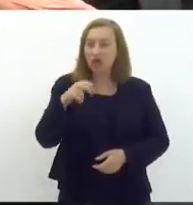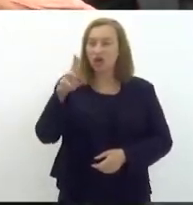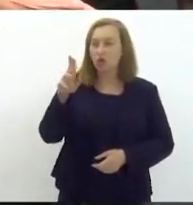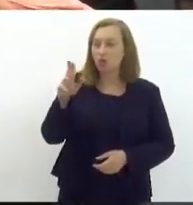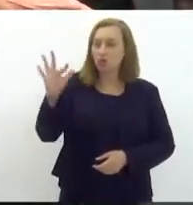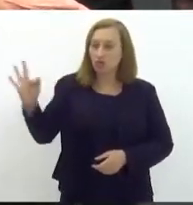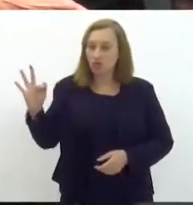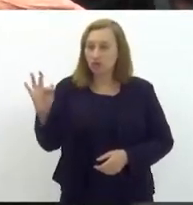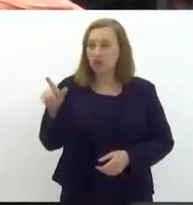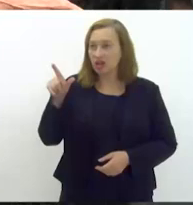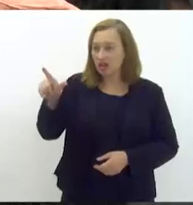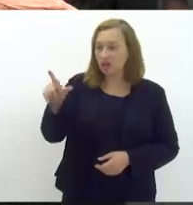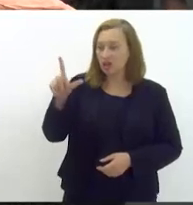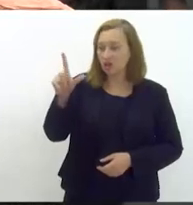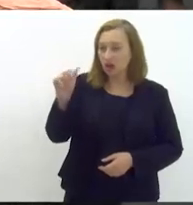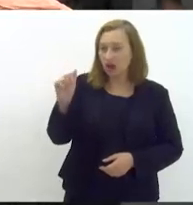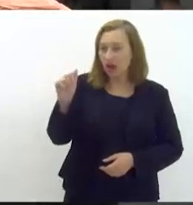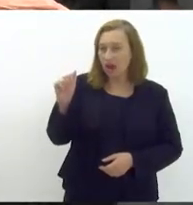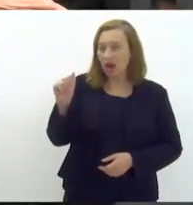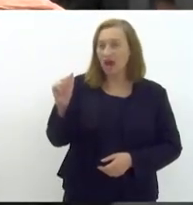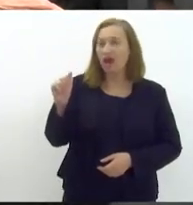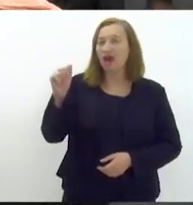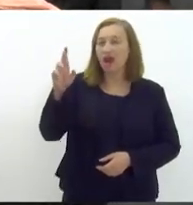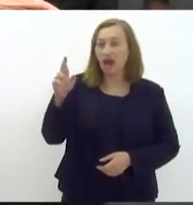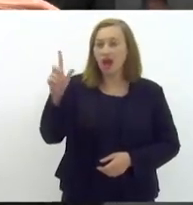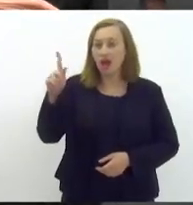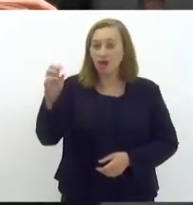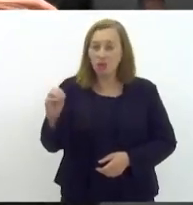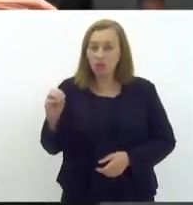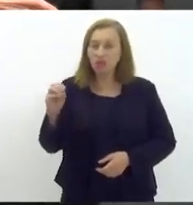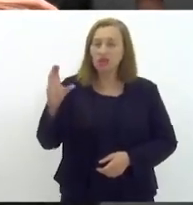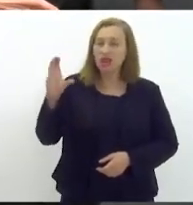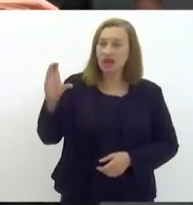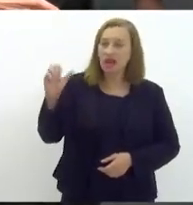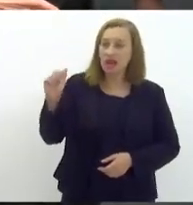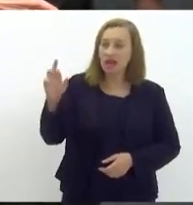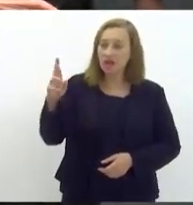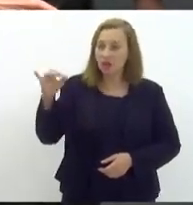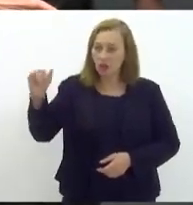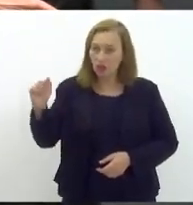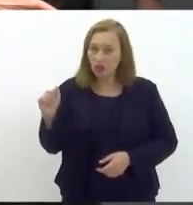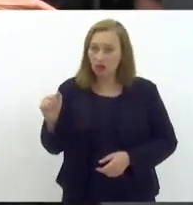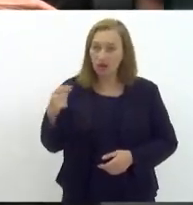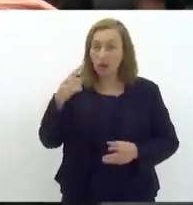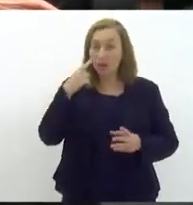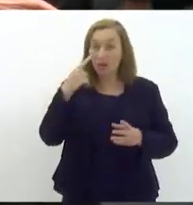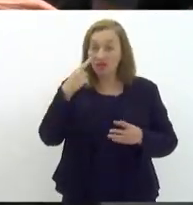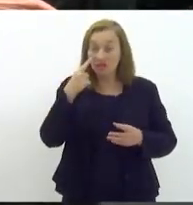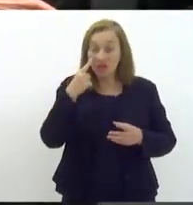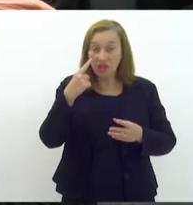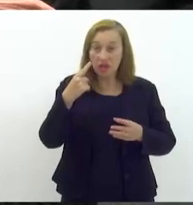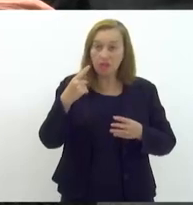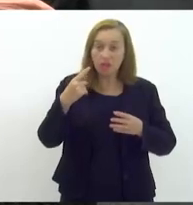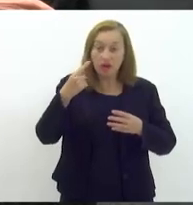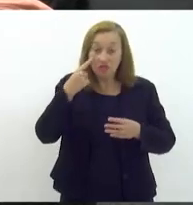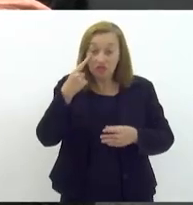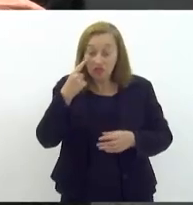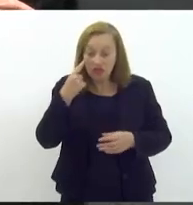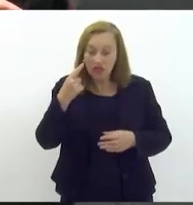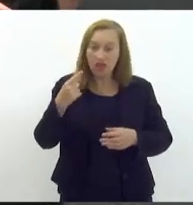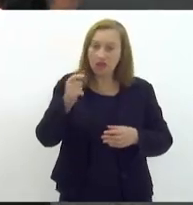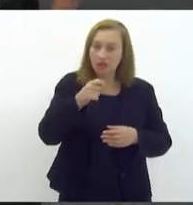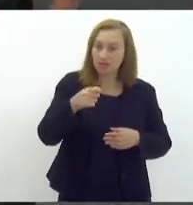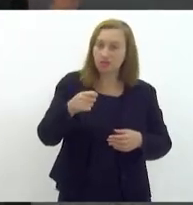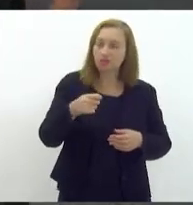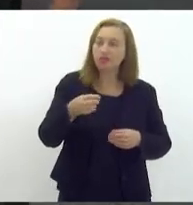fizemos fila, todo mundo, uma cadeirinha, qualquer um do povo, sentava, abria a boca para o sujeito ver quantas cáries tinha, e ganhava uma escova de